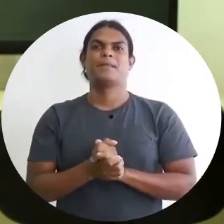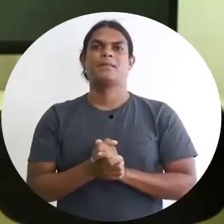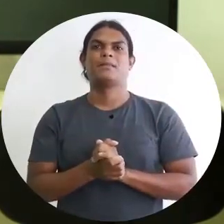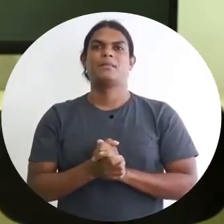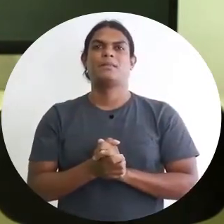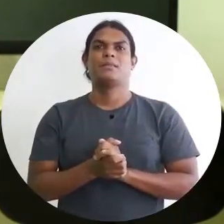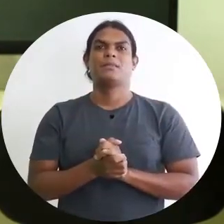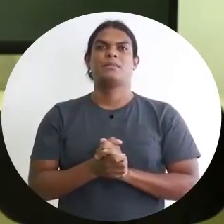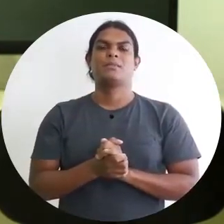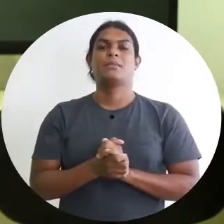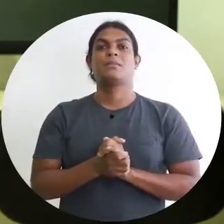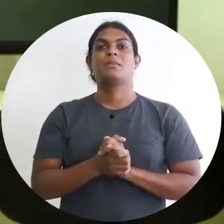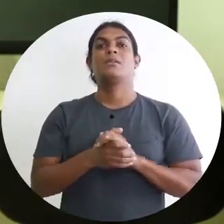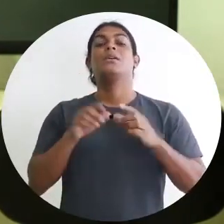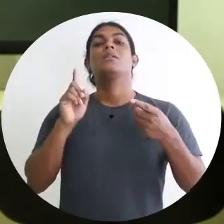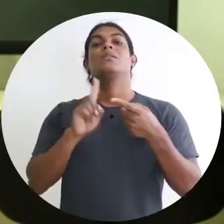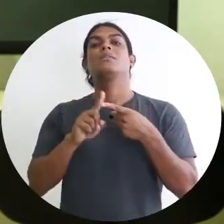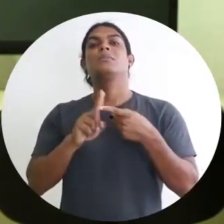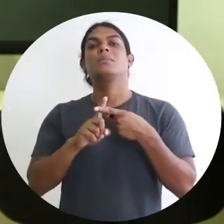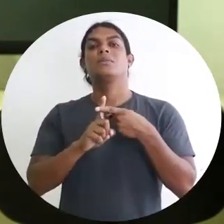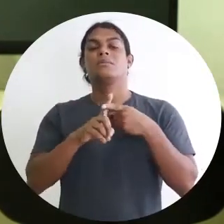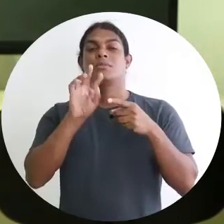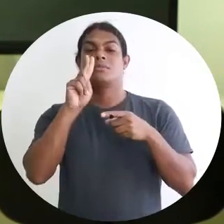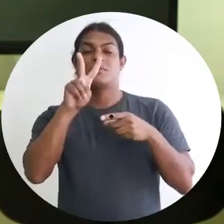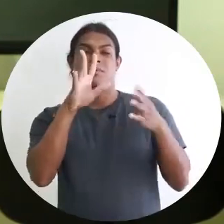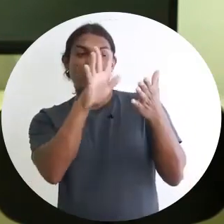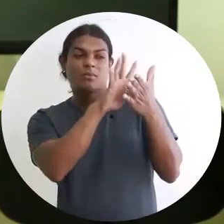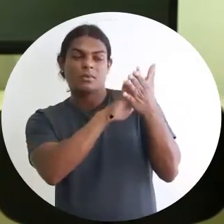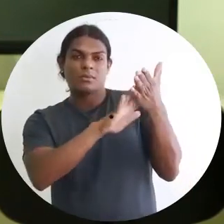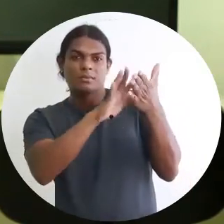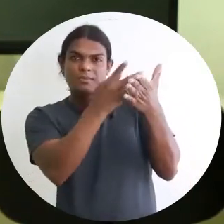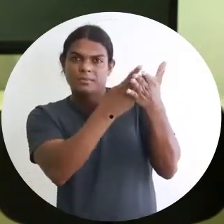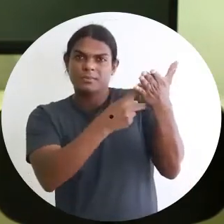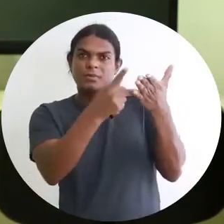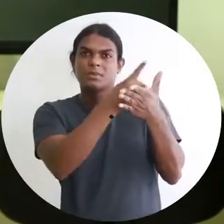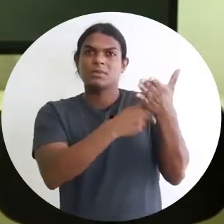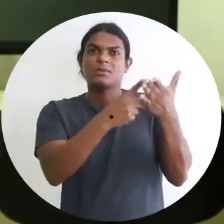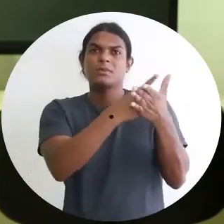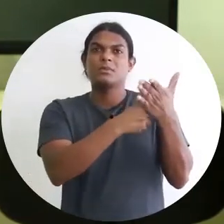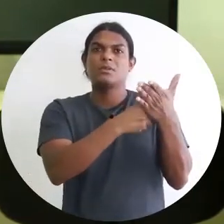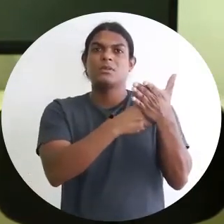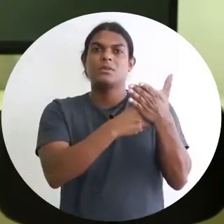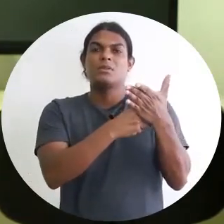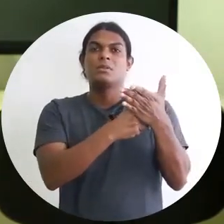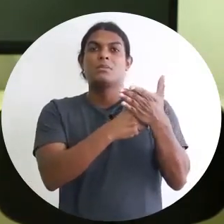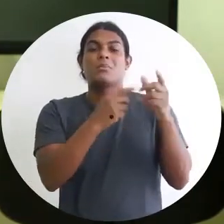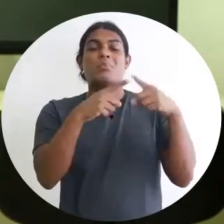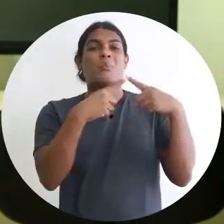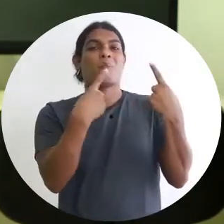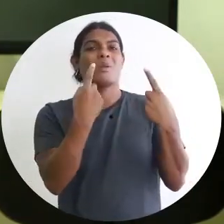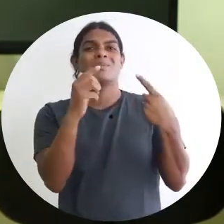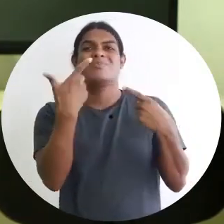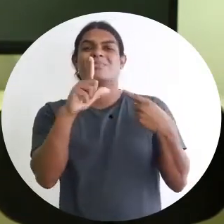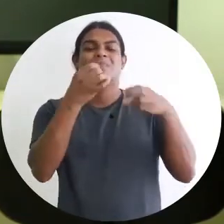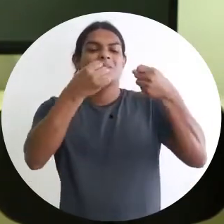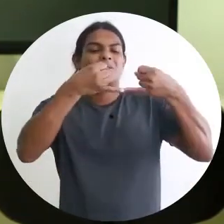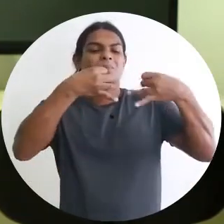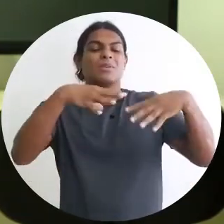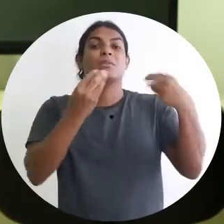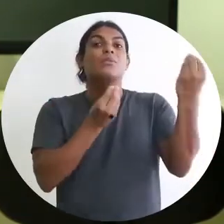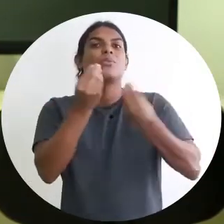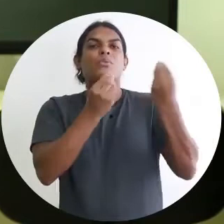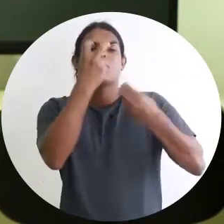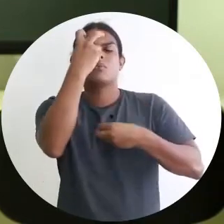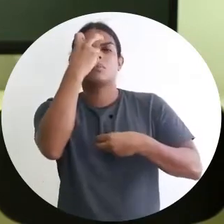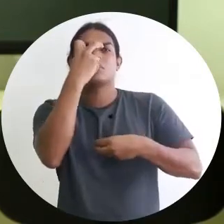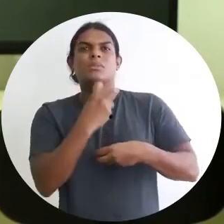imagem num quadro famosíssimo, mas que não tem a descrição. Então, jamais o deficiente visual poderá